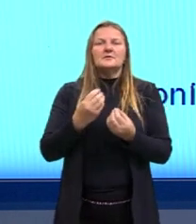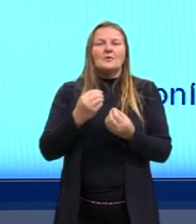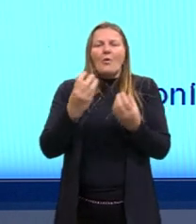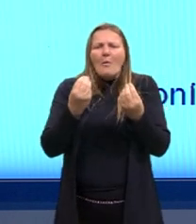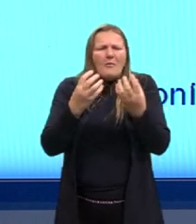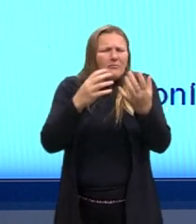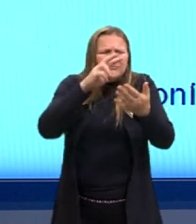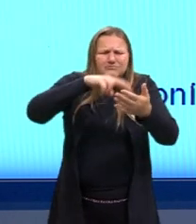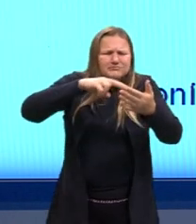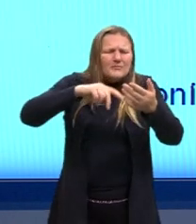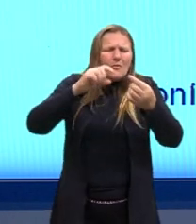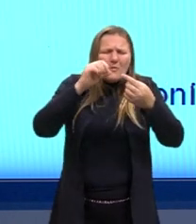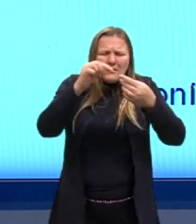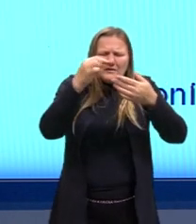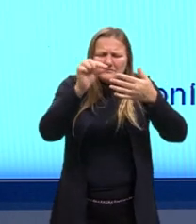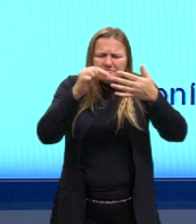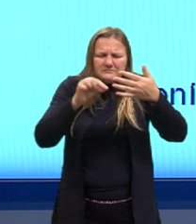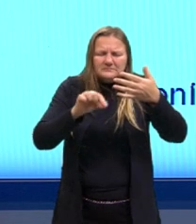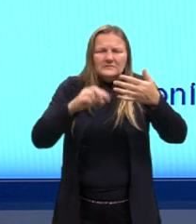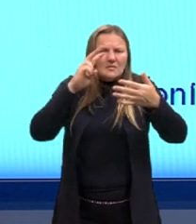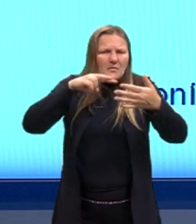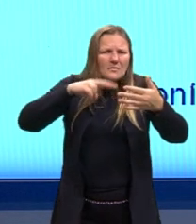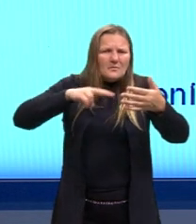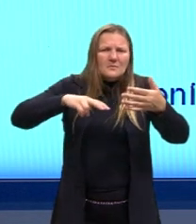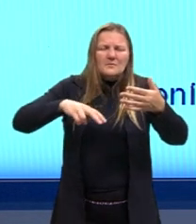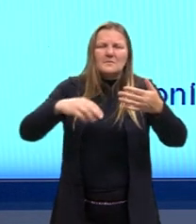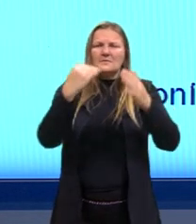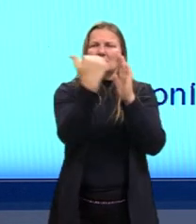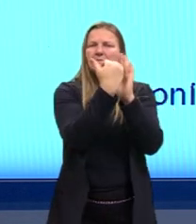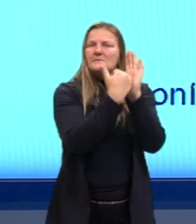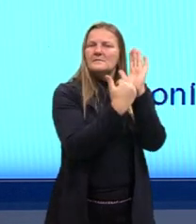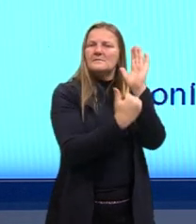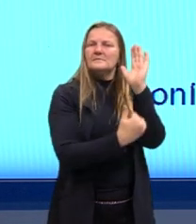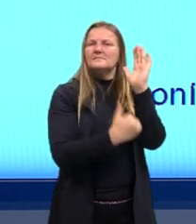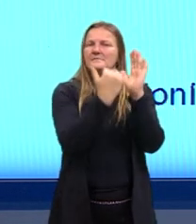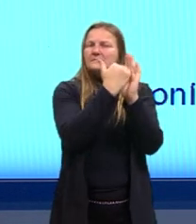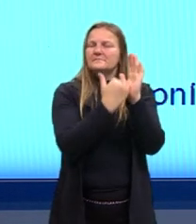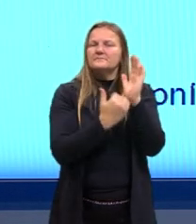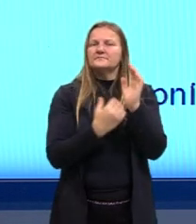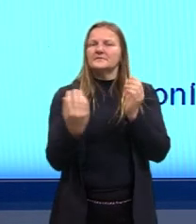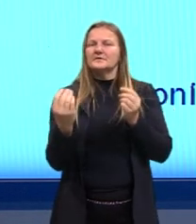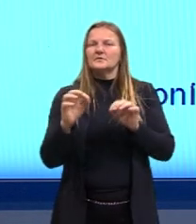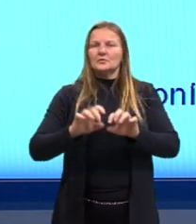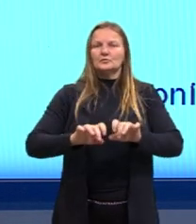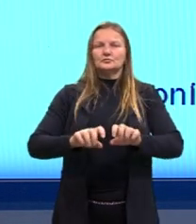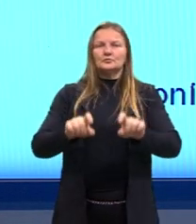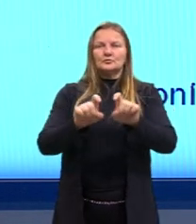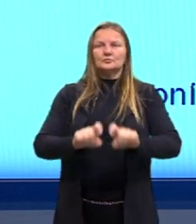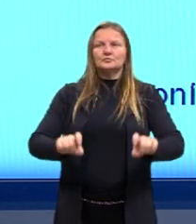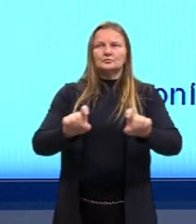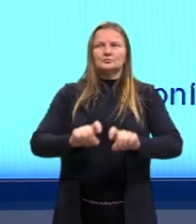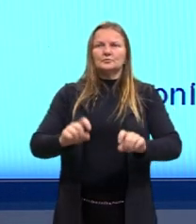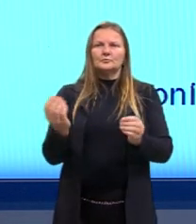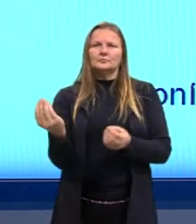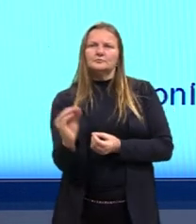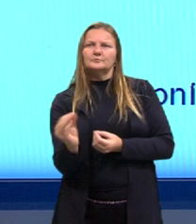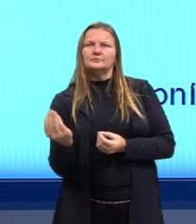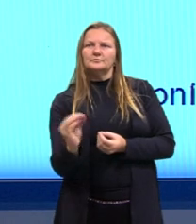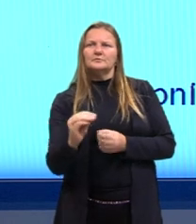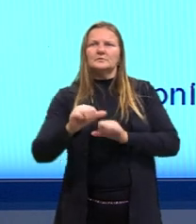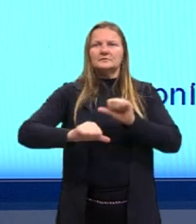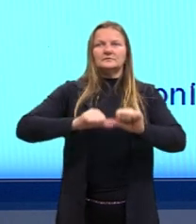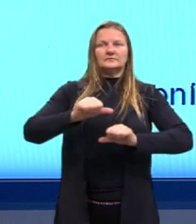tu olhar um por um, né? De uma forma ali listada. Então, o que é muito comum, o próximo passo, é